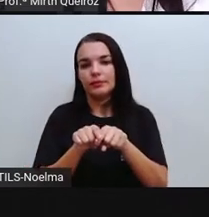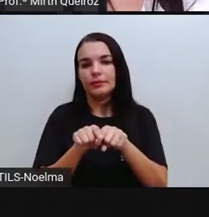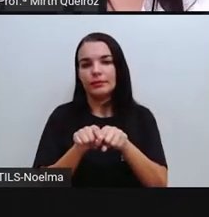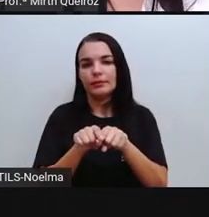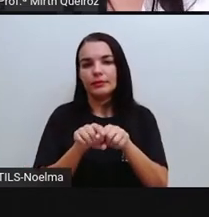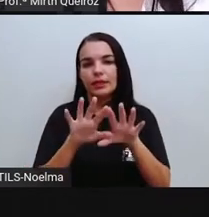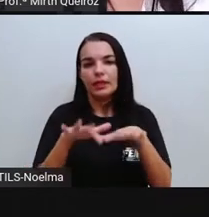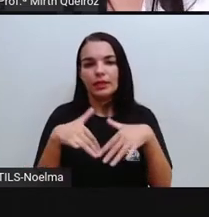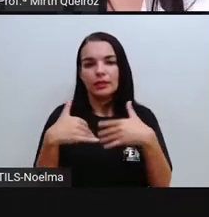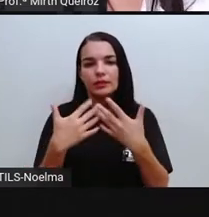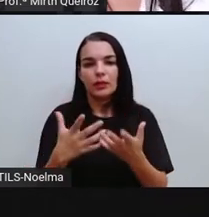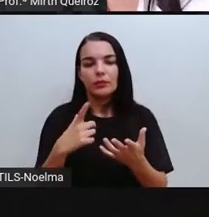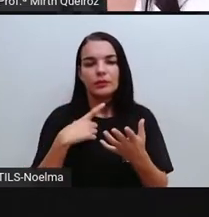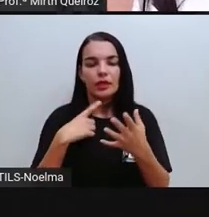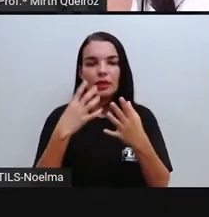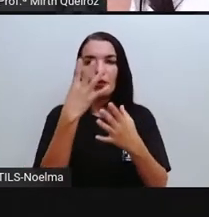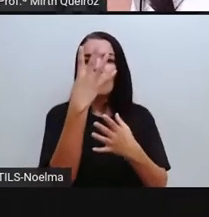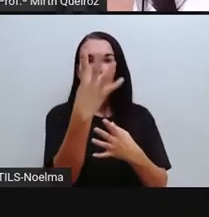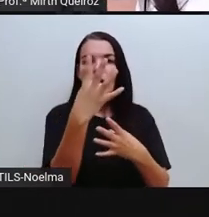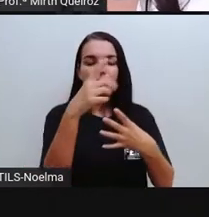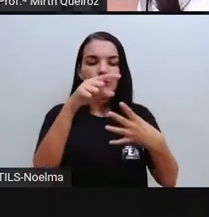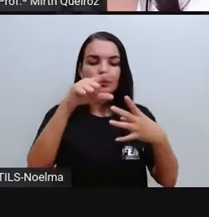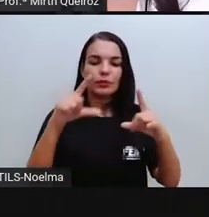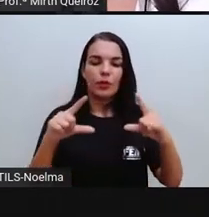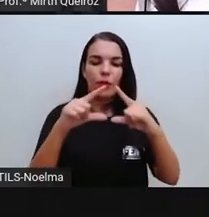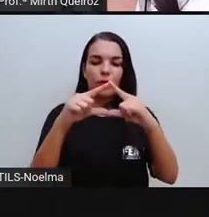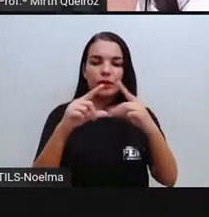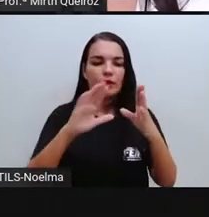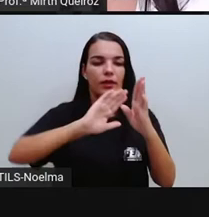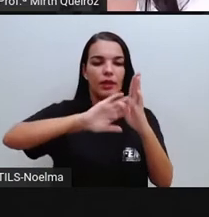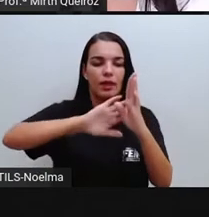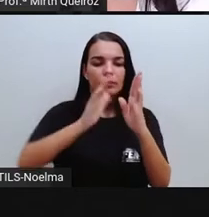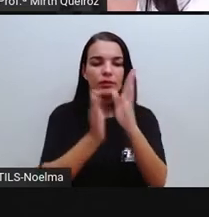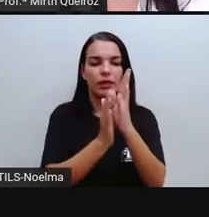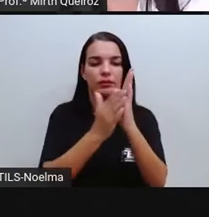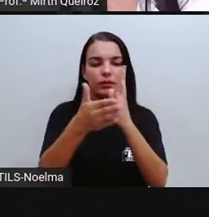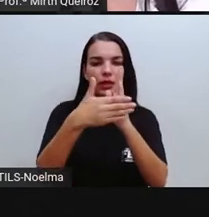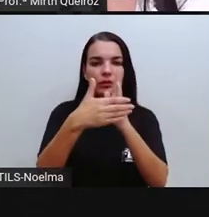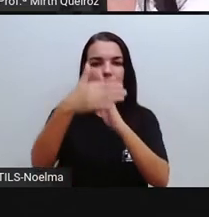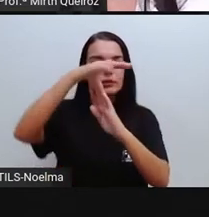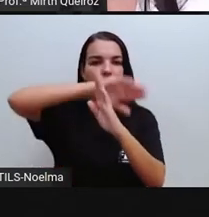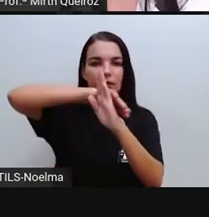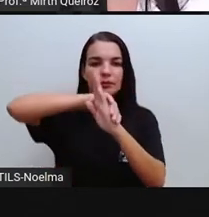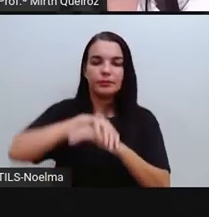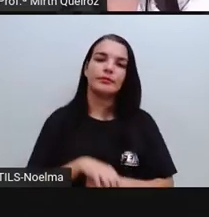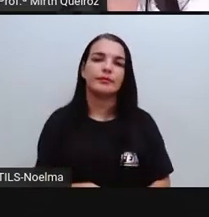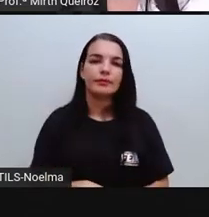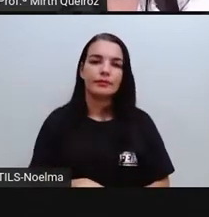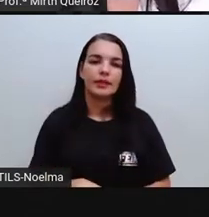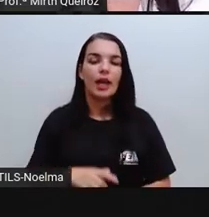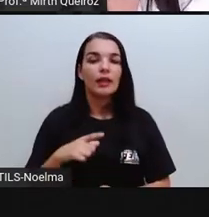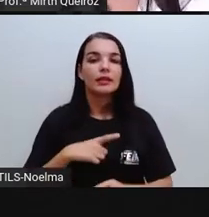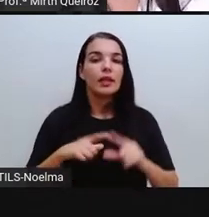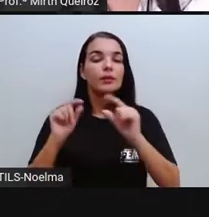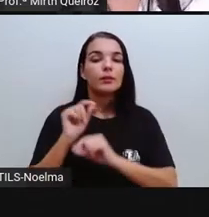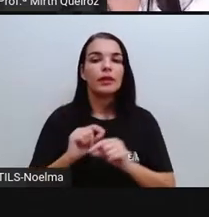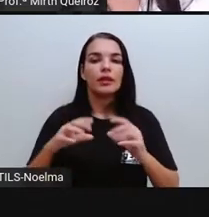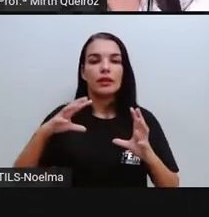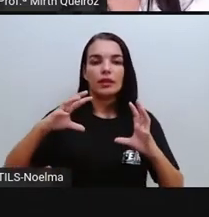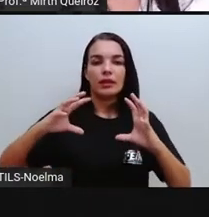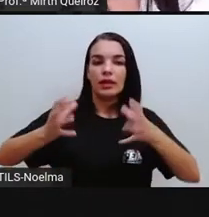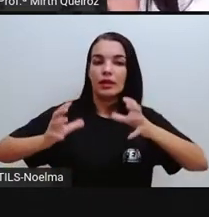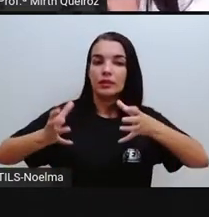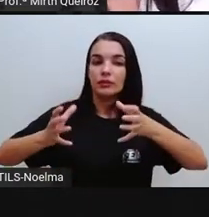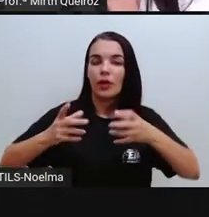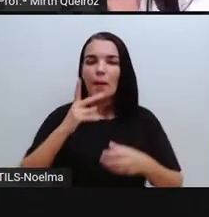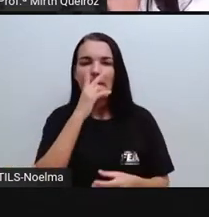quadrado. Nós temos aqui a esfera, né? Que lembra aí o objeto